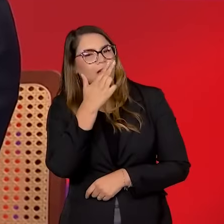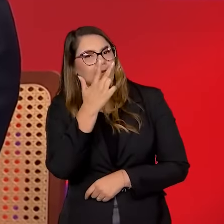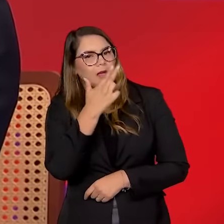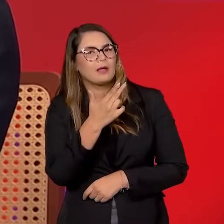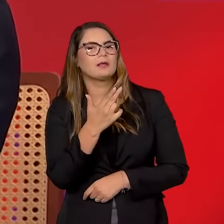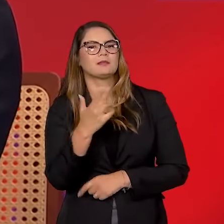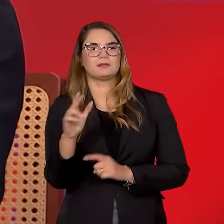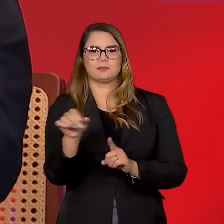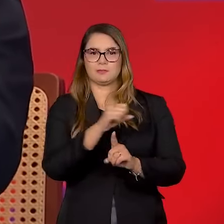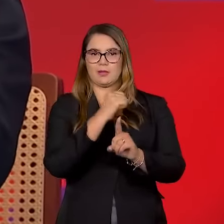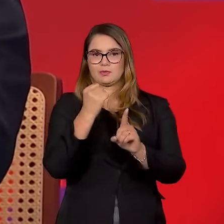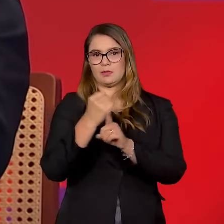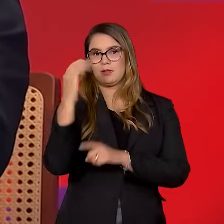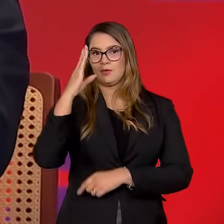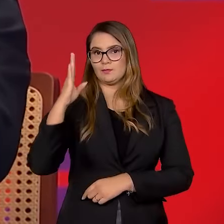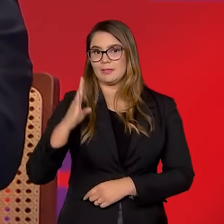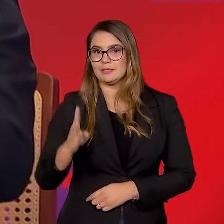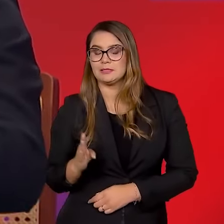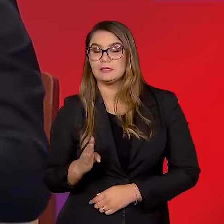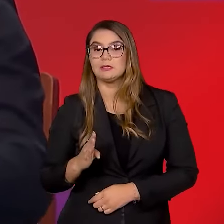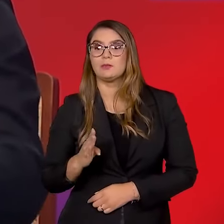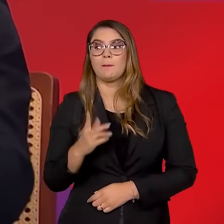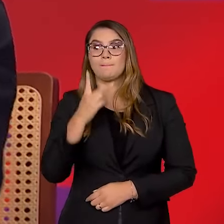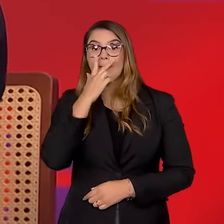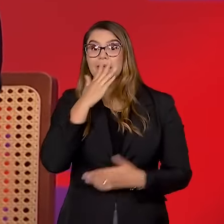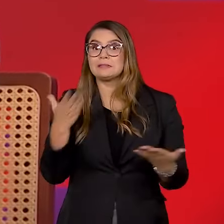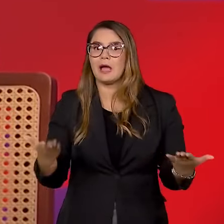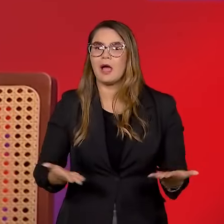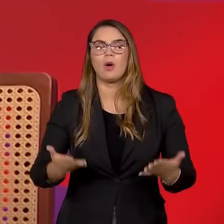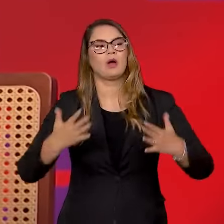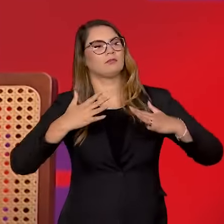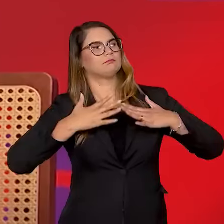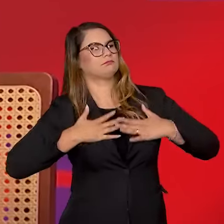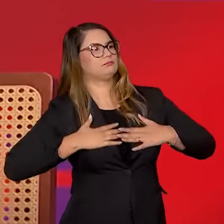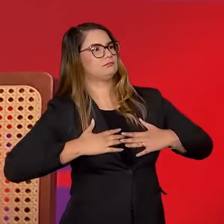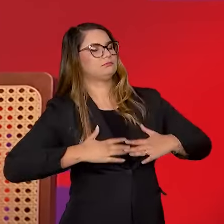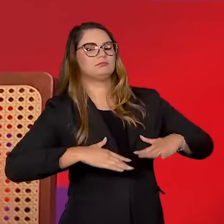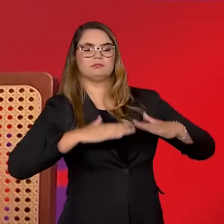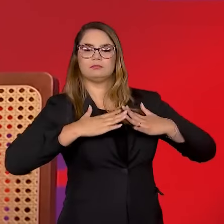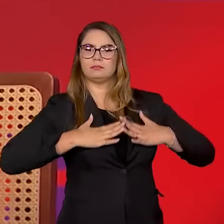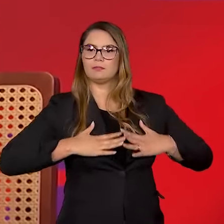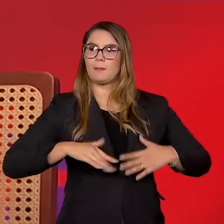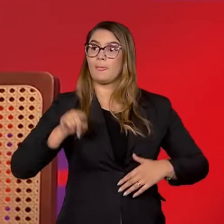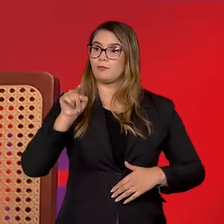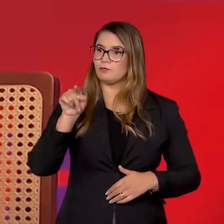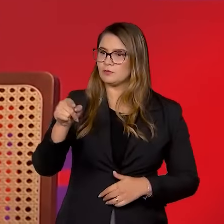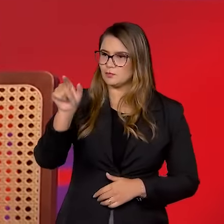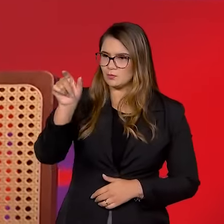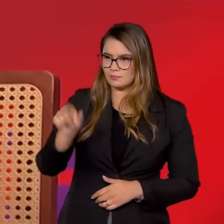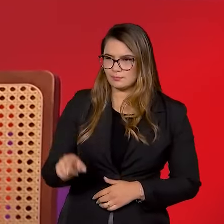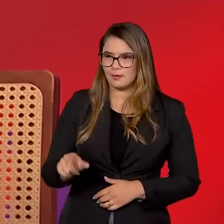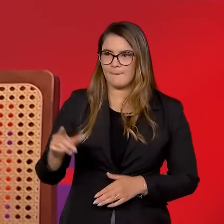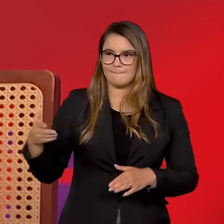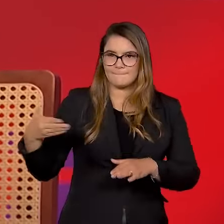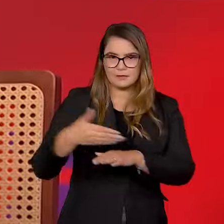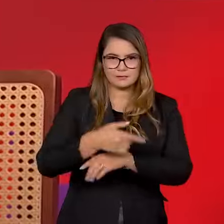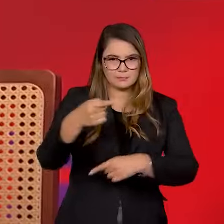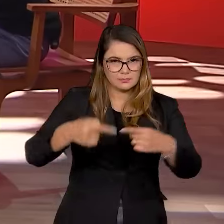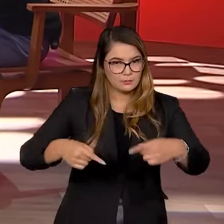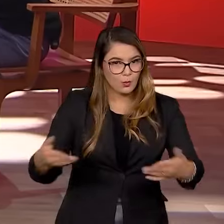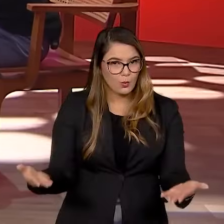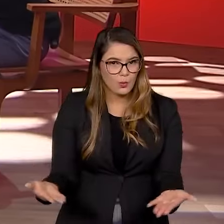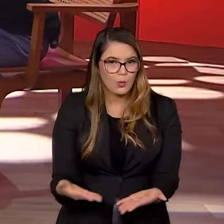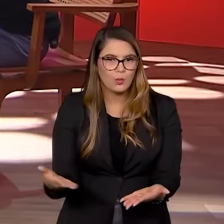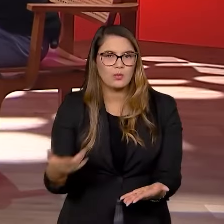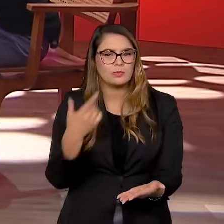para a sociedade brasileira, parece que a poeira baixou. Você é um cara que está muito dentro da política hoje,